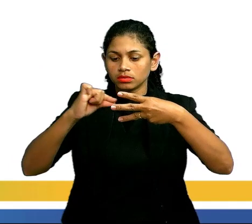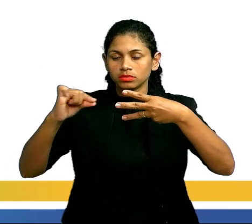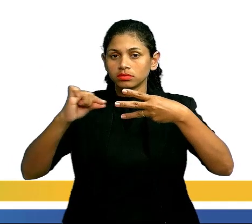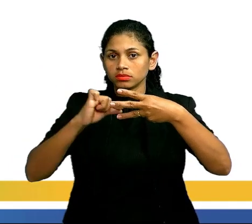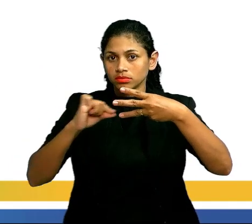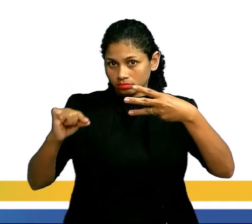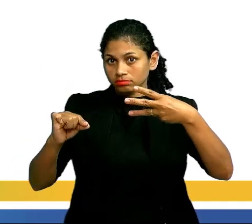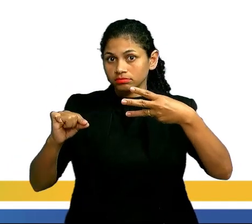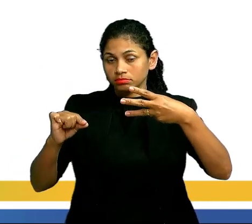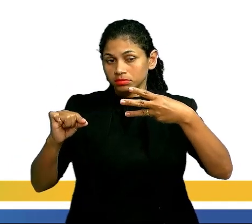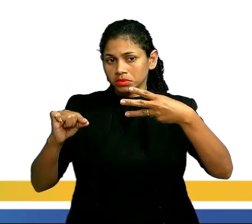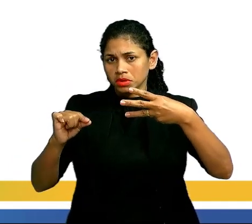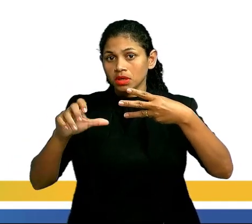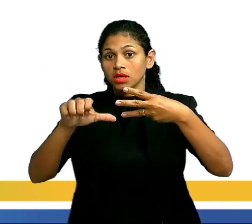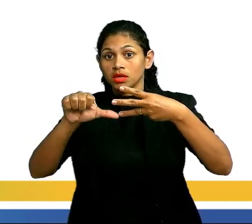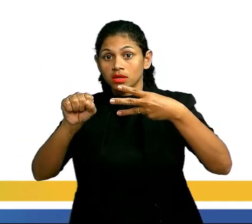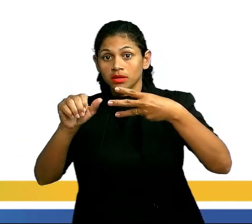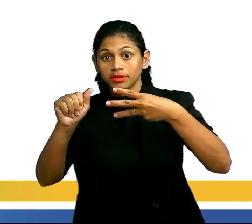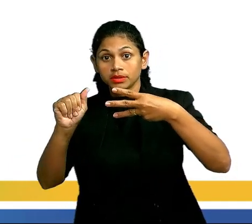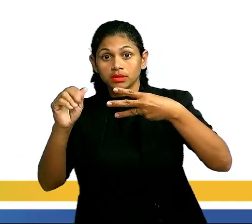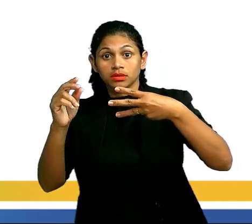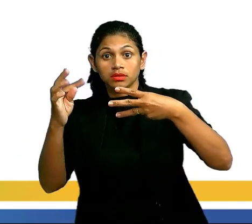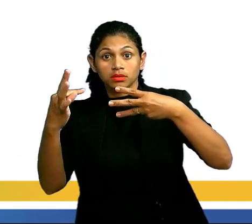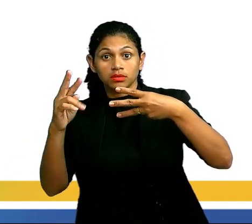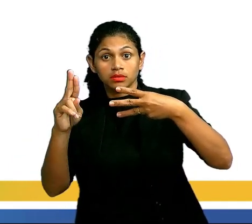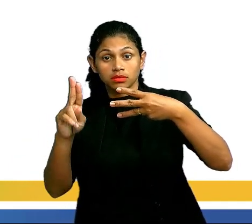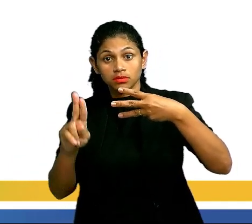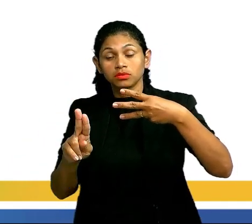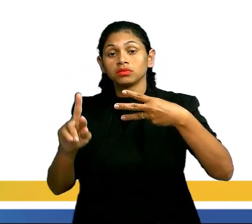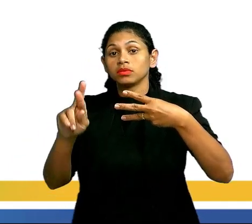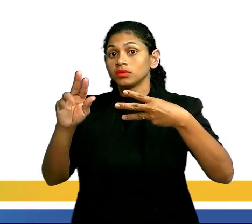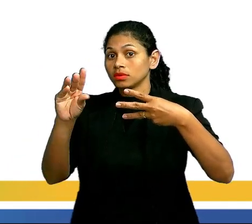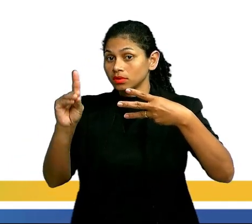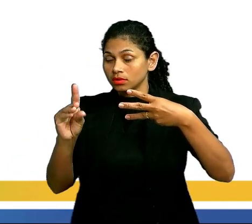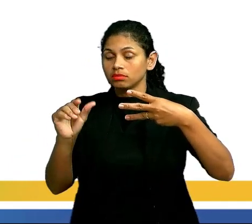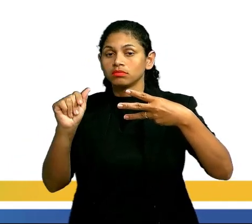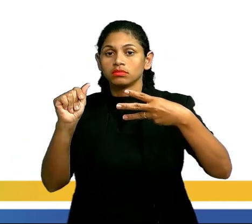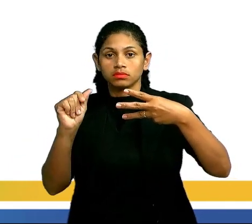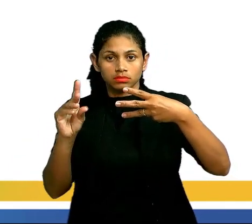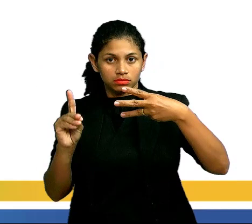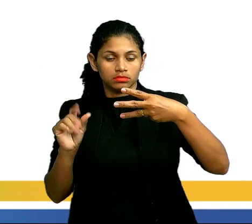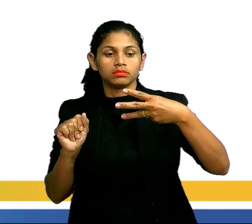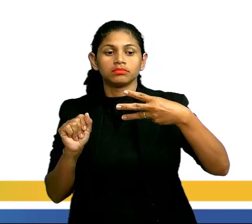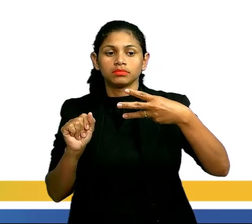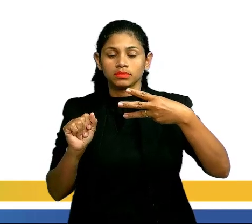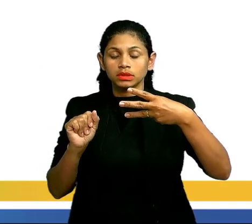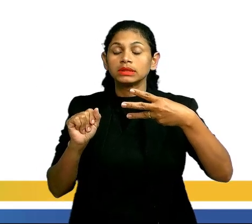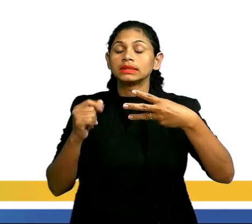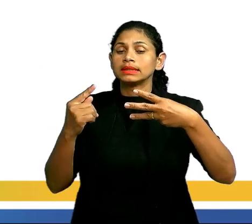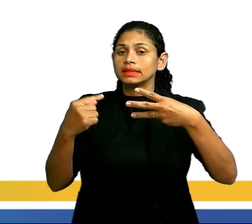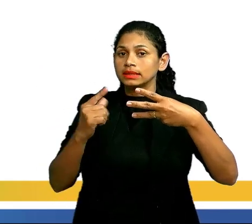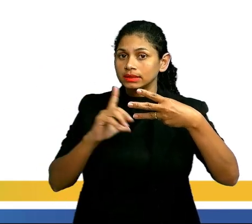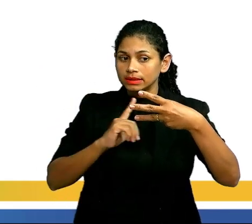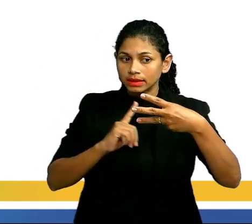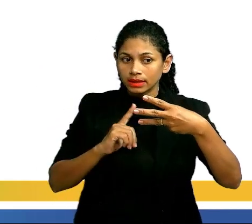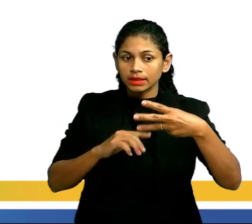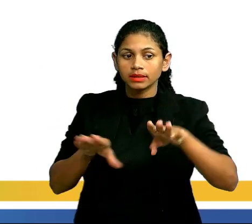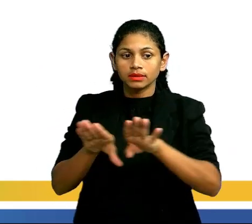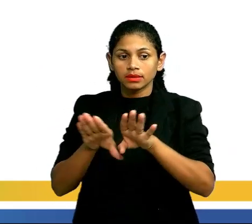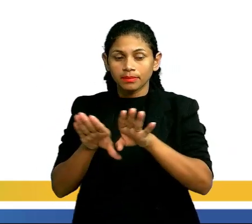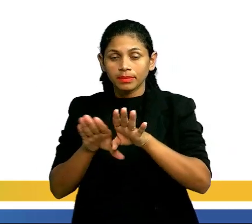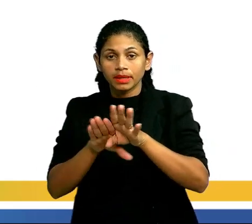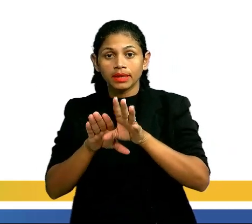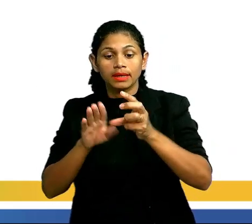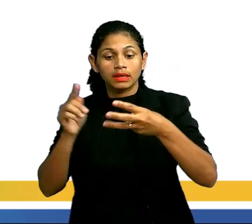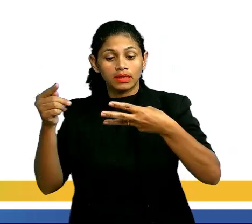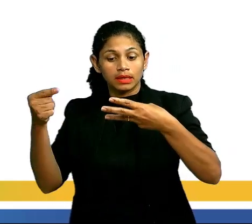saturada. Ah, professor, mas ela não tem somente ligações simples, perfeito? Ela tem uma ligação tripla, ela tem ali duas ligações